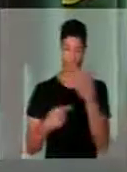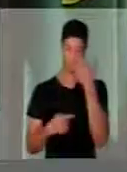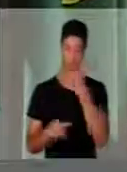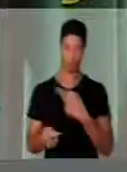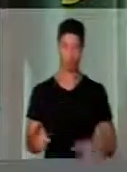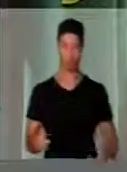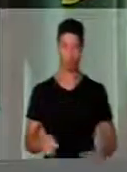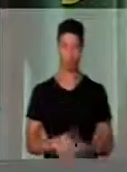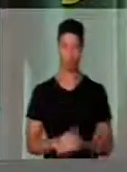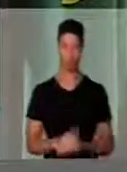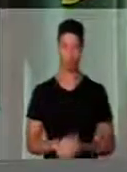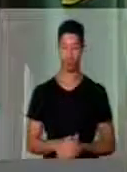Obrigado, senhor presidente. Deferido.